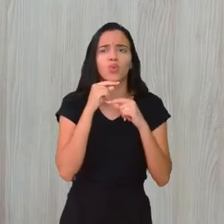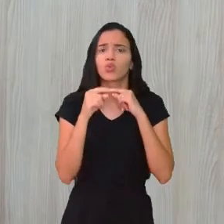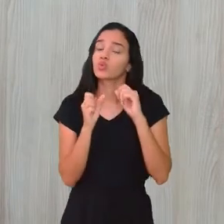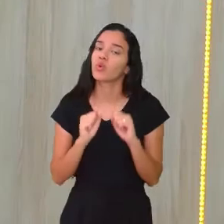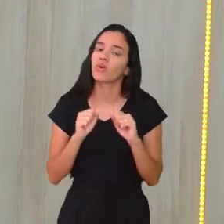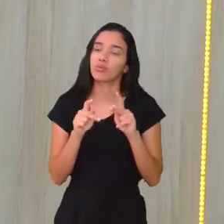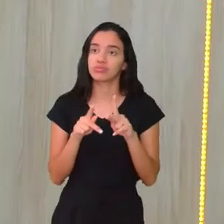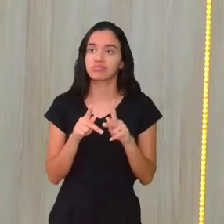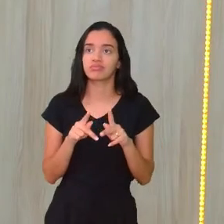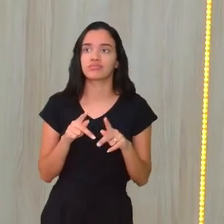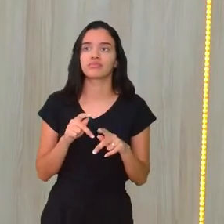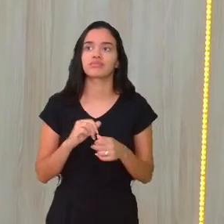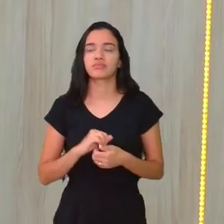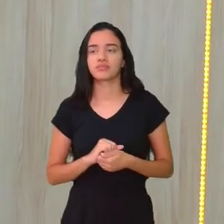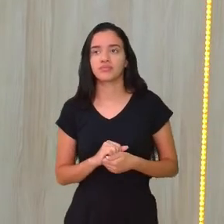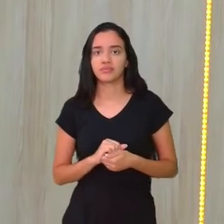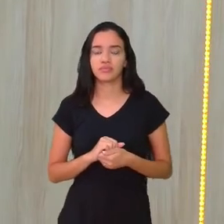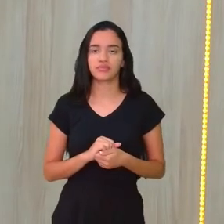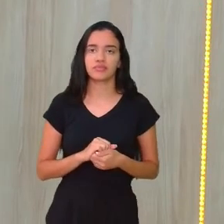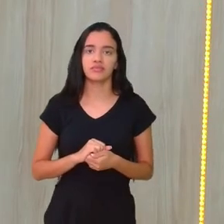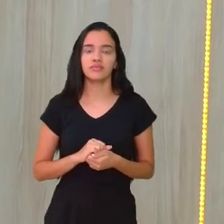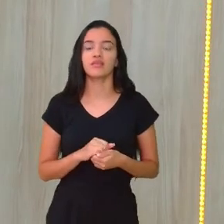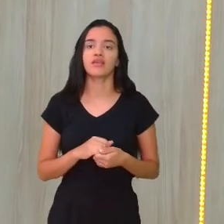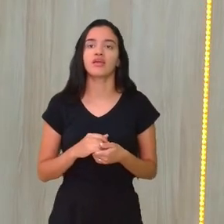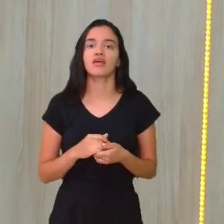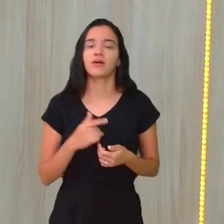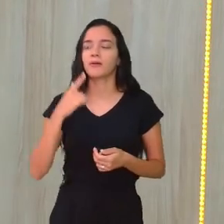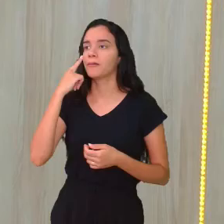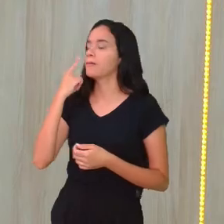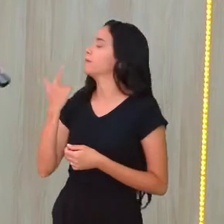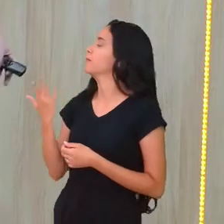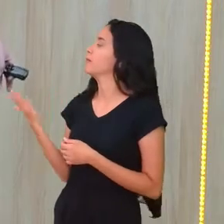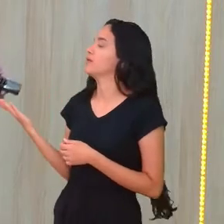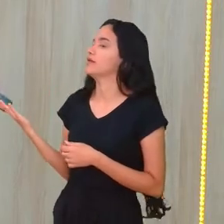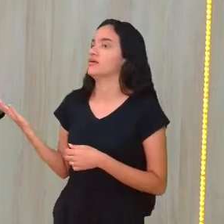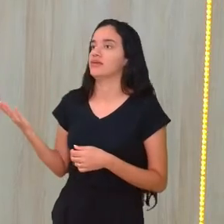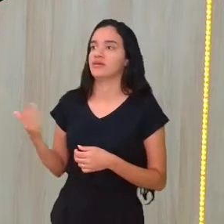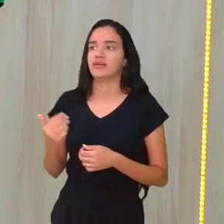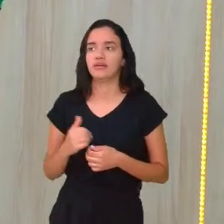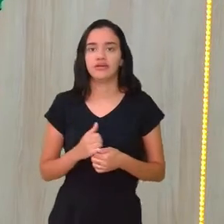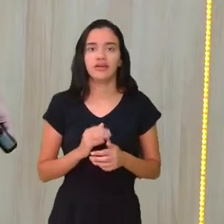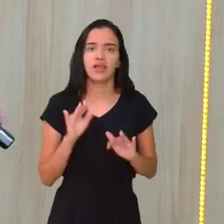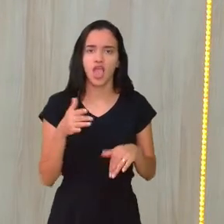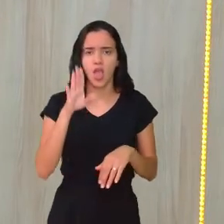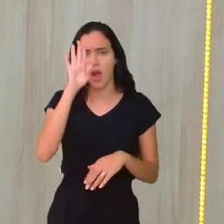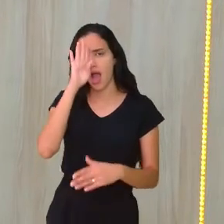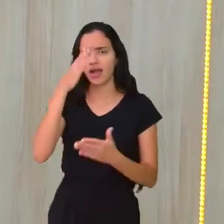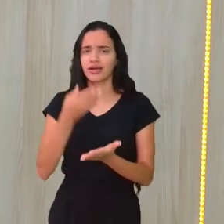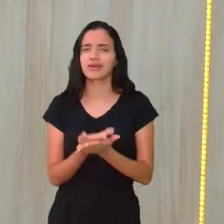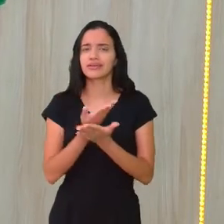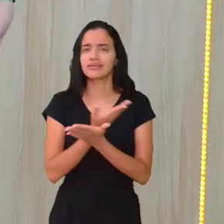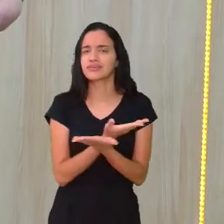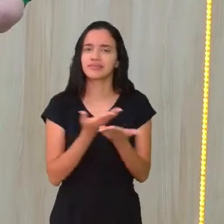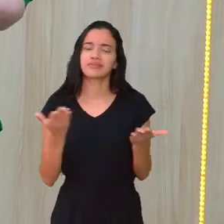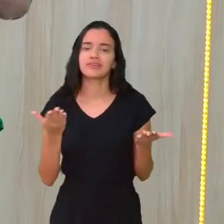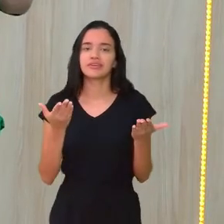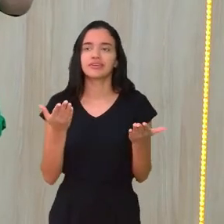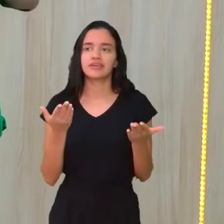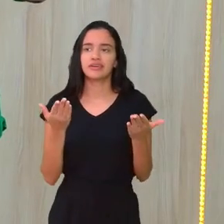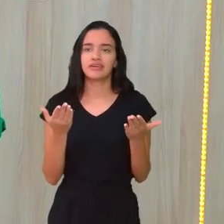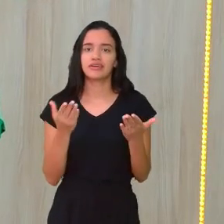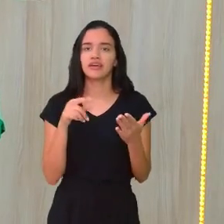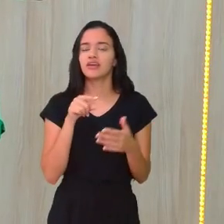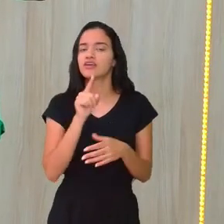Pois é. Ó, gente, aqui eu dei um passo a mais, porque eu acredito em vocês. E